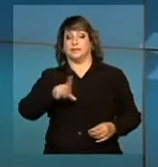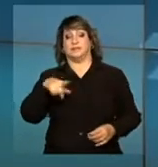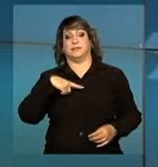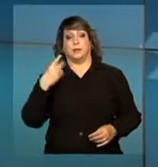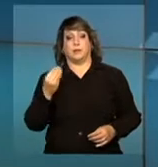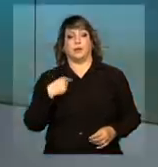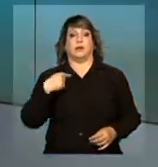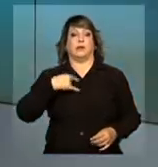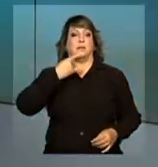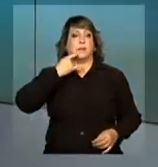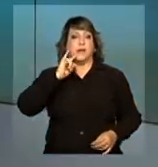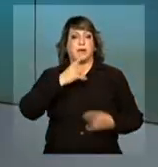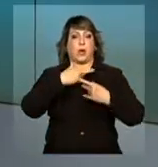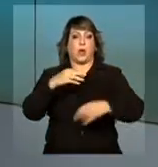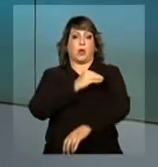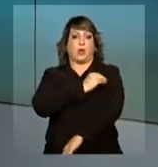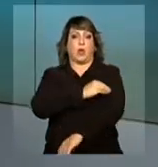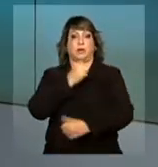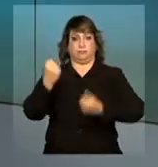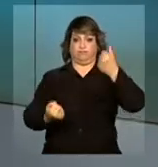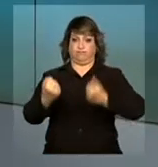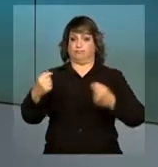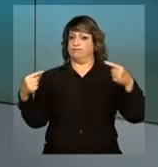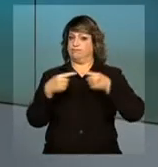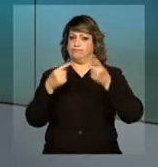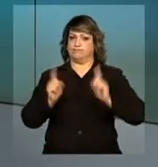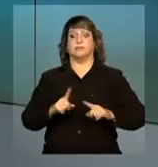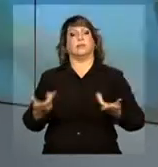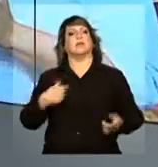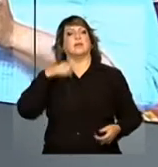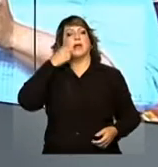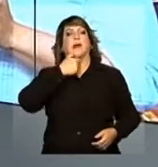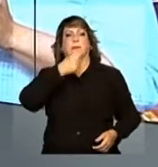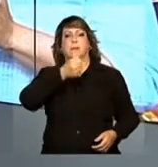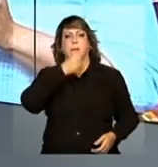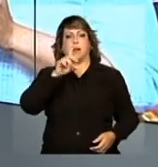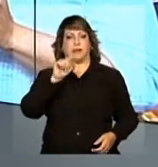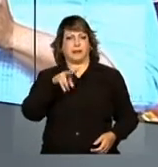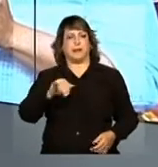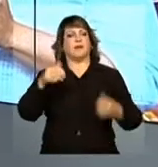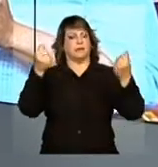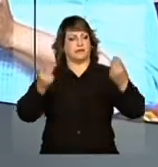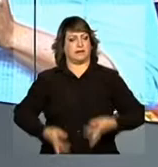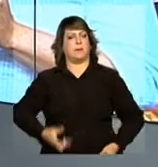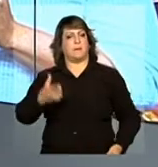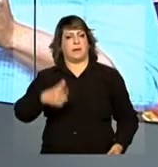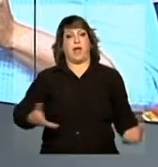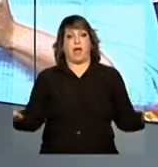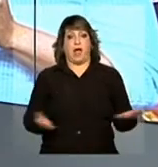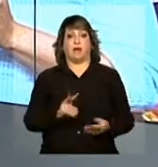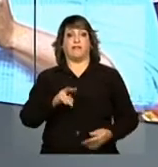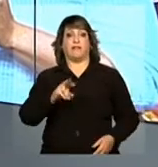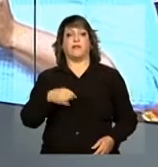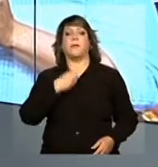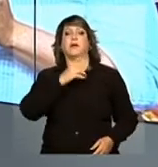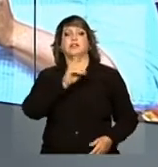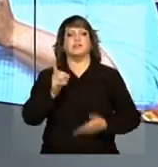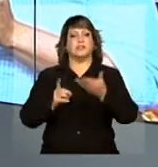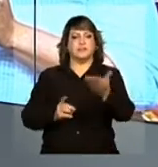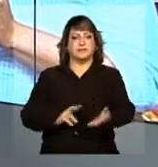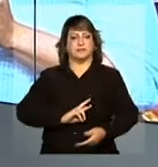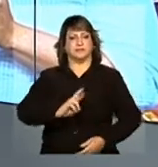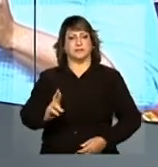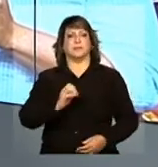trânsito. E quem vai acompanhar a divulgação é a repórter Daniela Almeida, que tem mais informações ao vivo. Bom dia, Daniela.